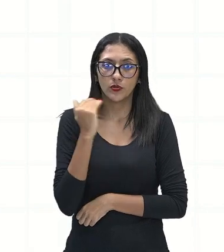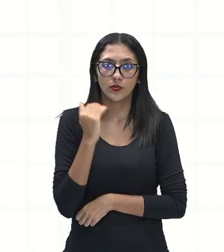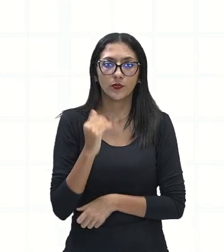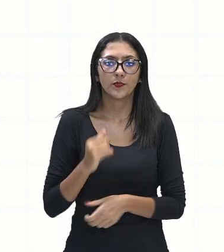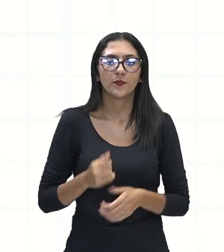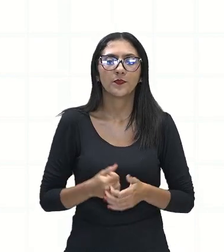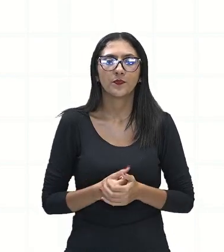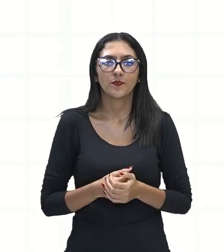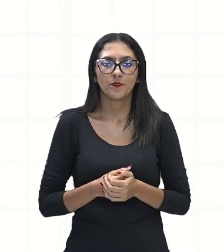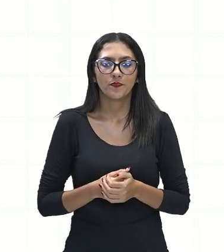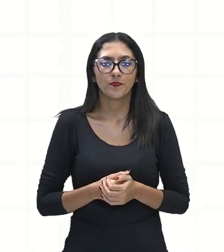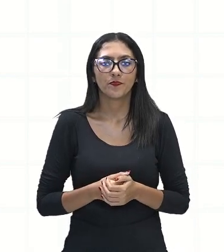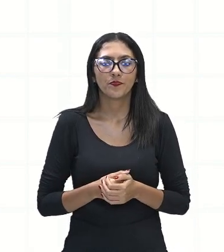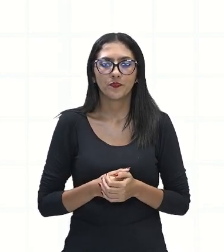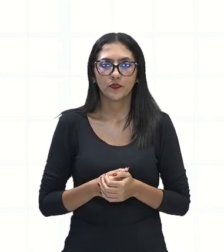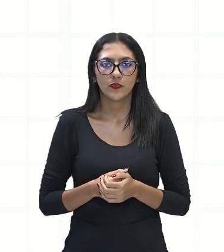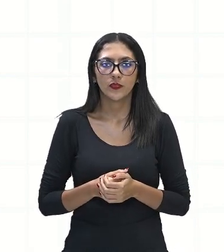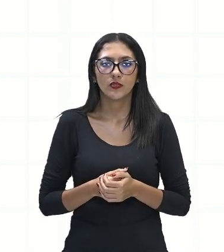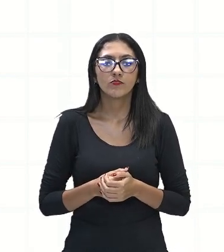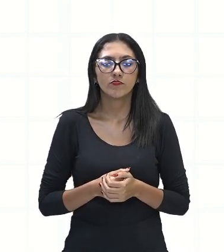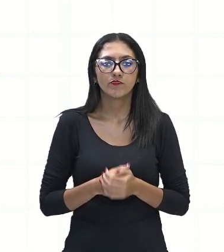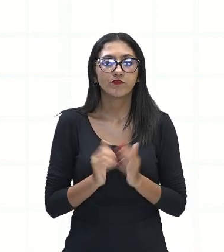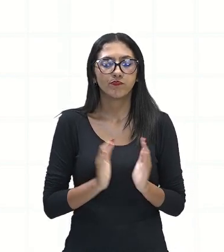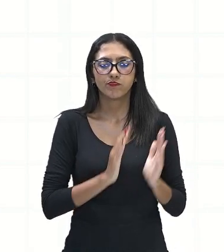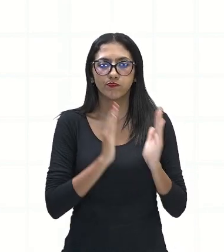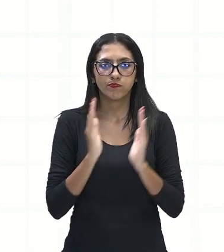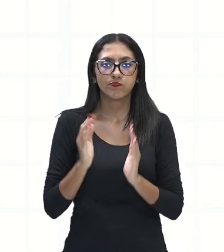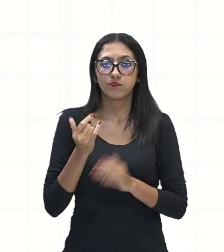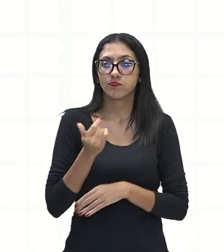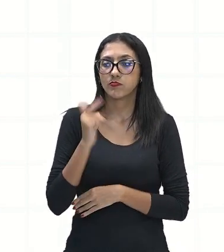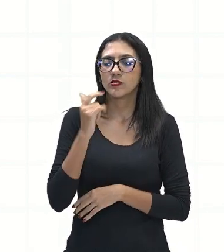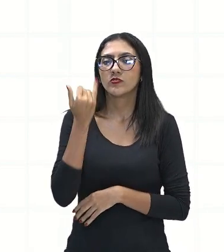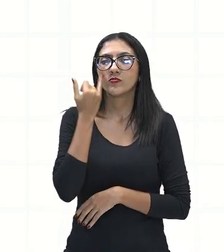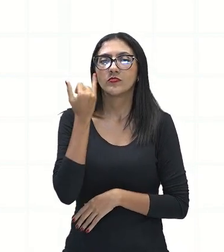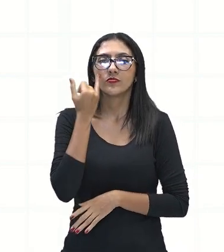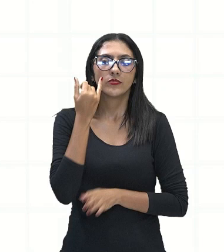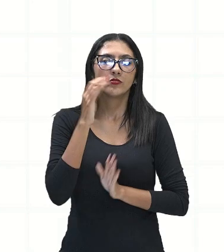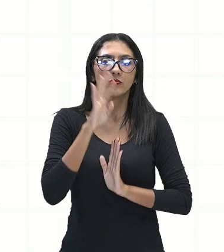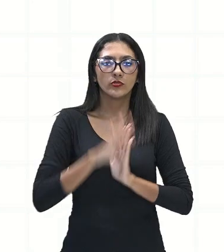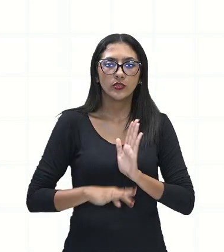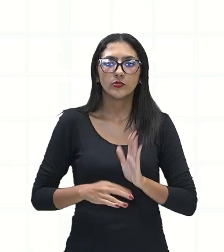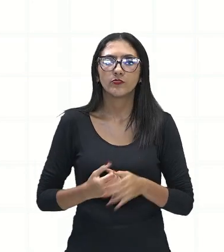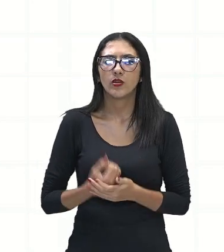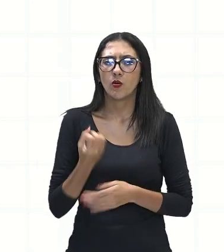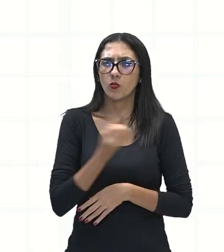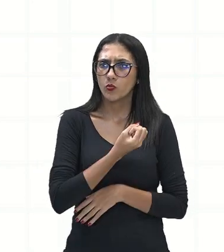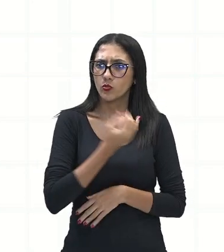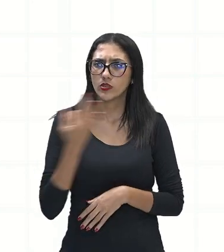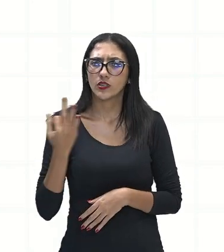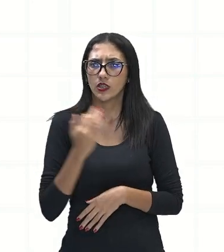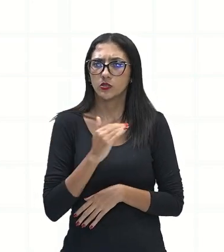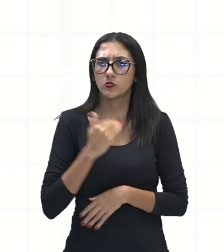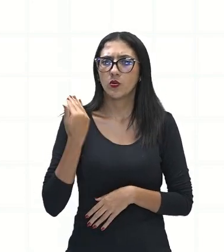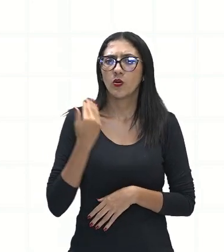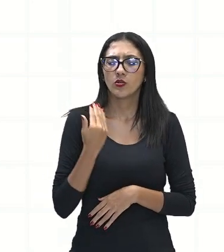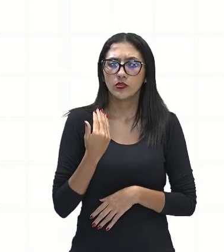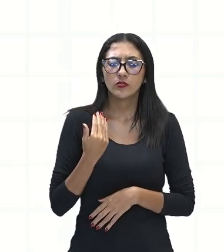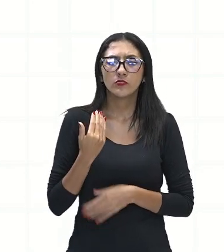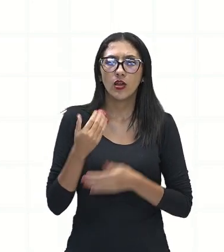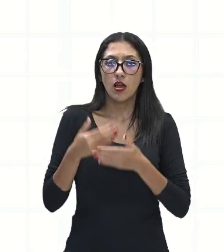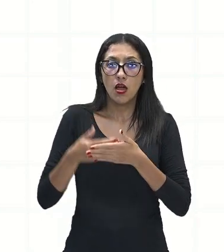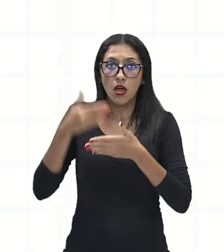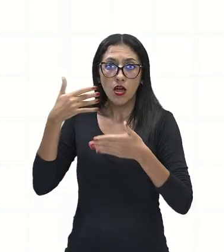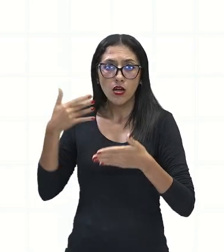E aqui ele traz, continua a informação, né? Dizendo que o número de óbitos no período de 2022, né?